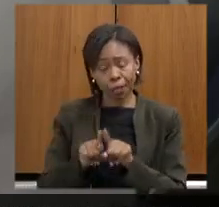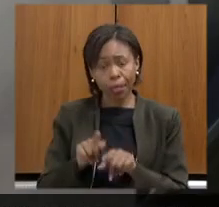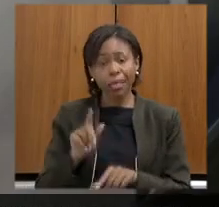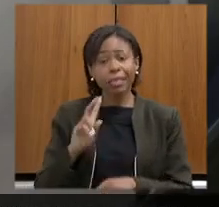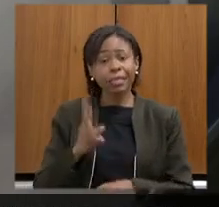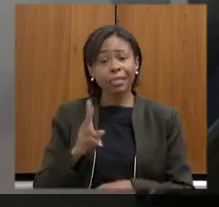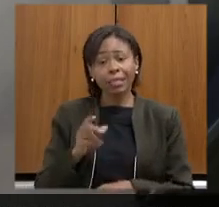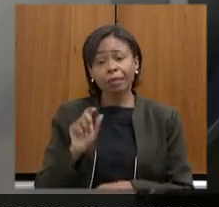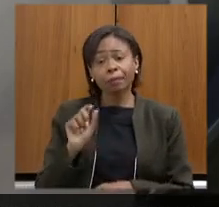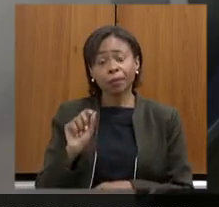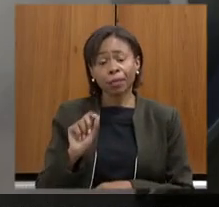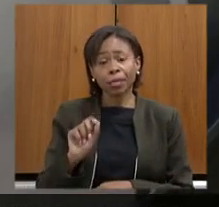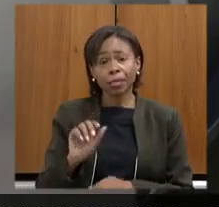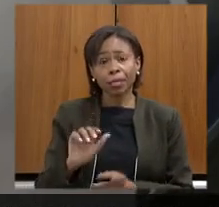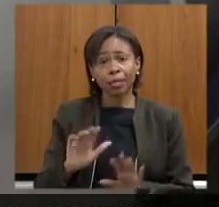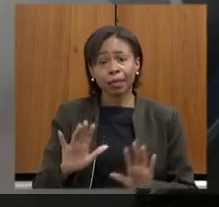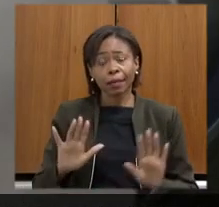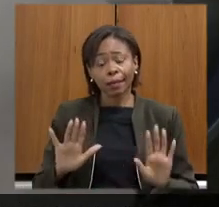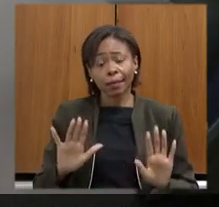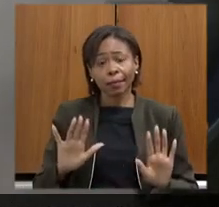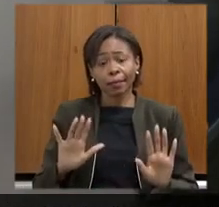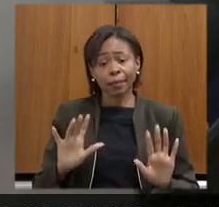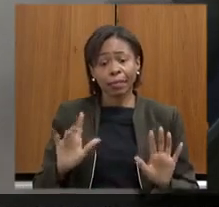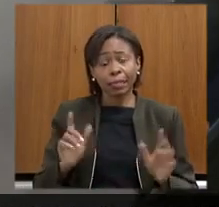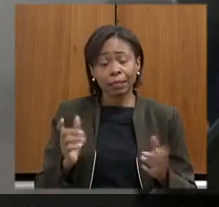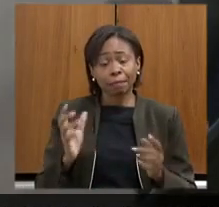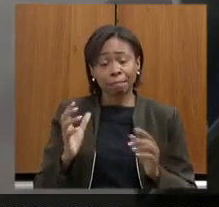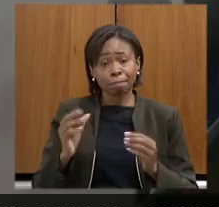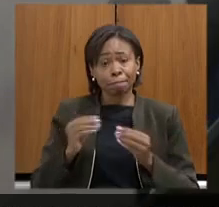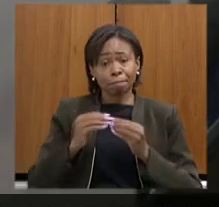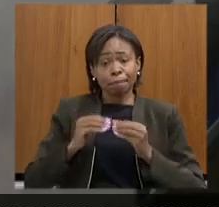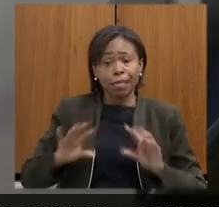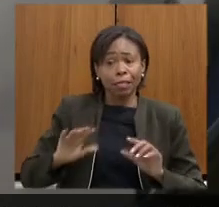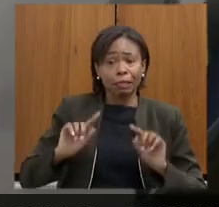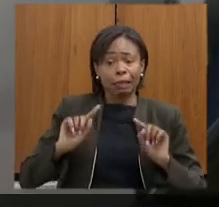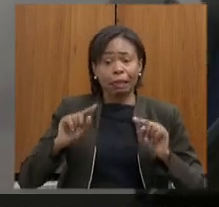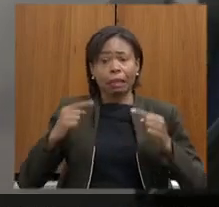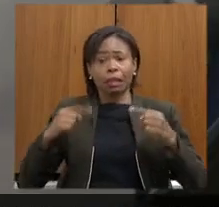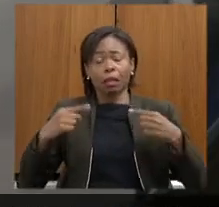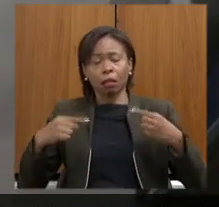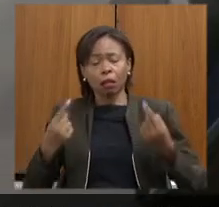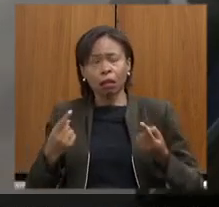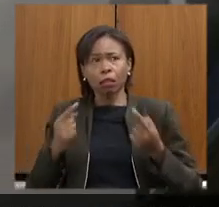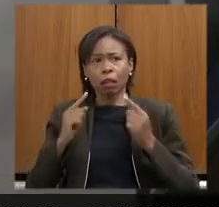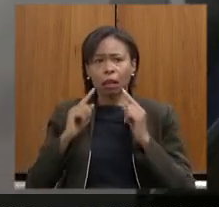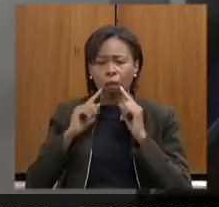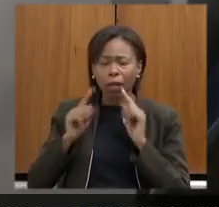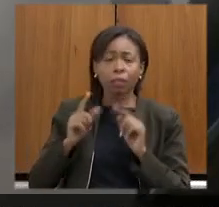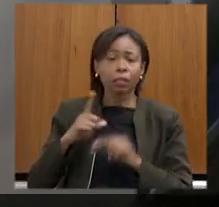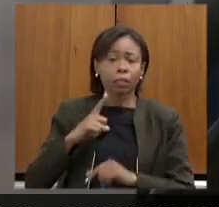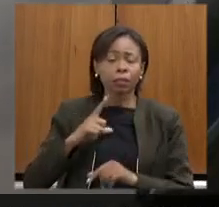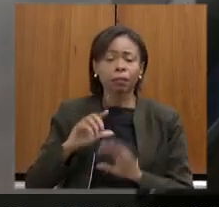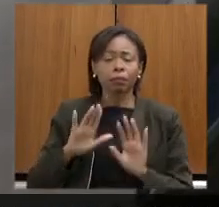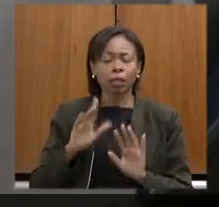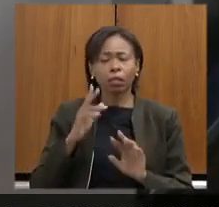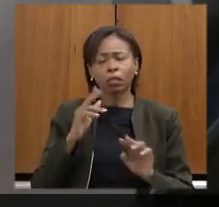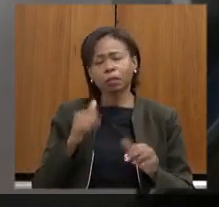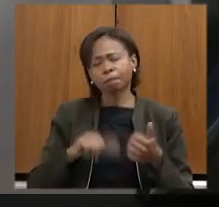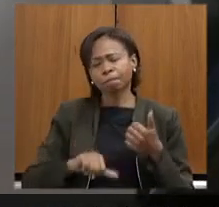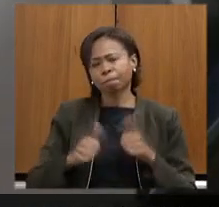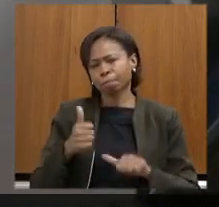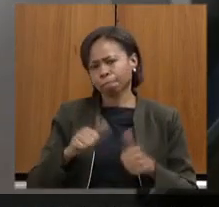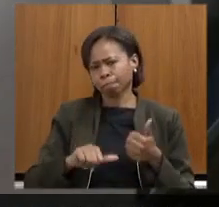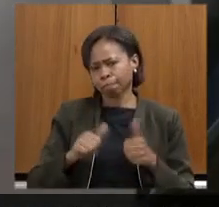na berlinda são criticados e aí a gente faz uma avaliação vamos fazer uma